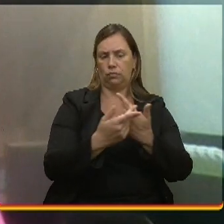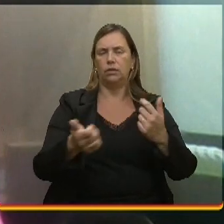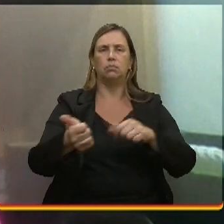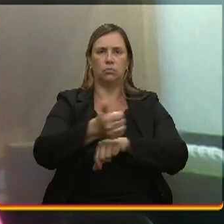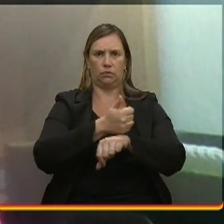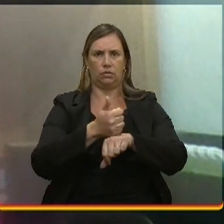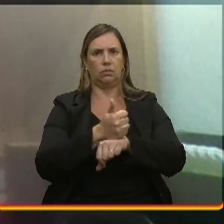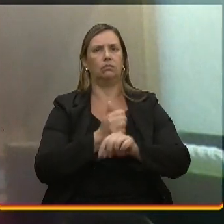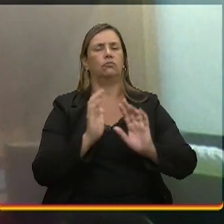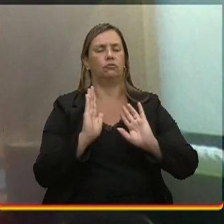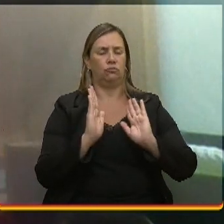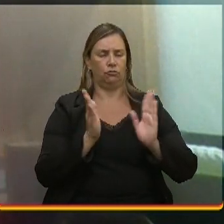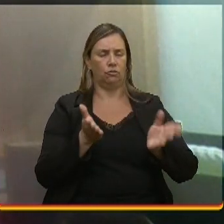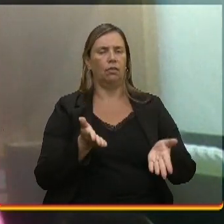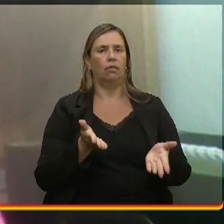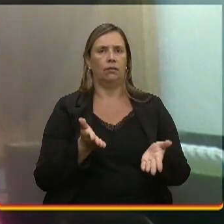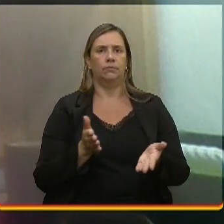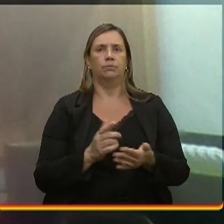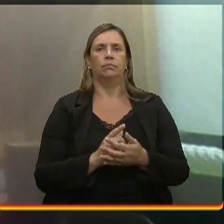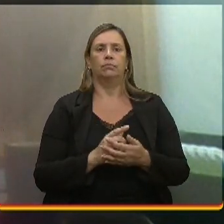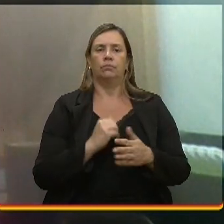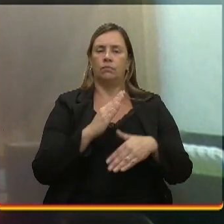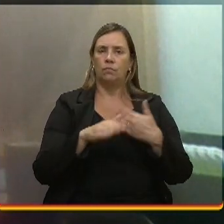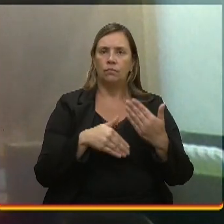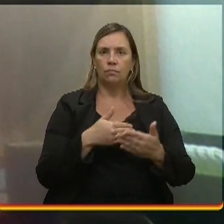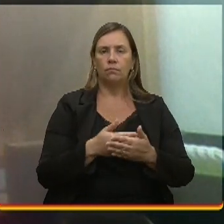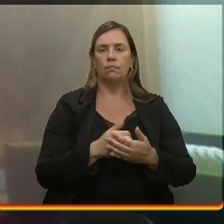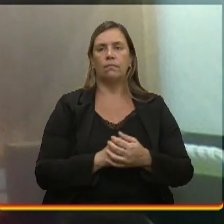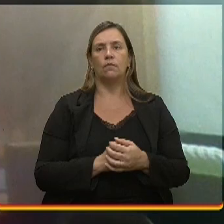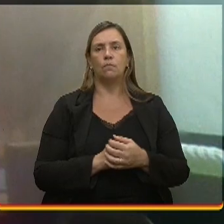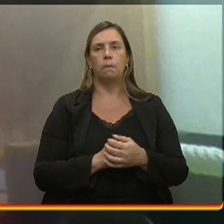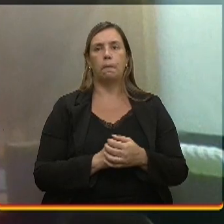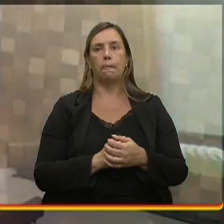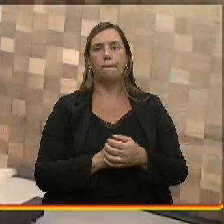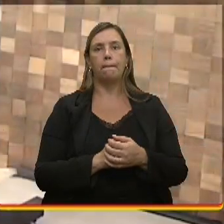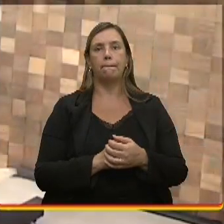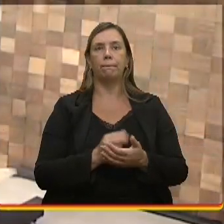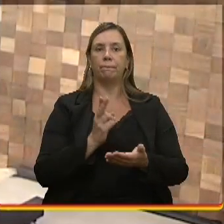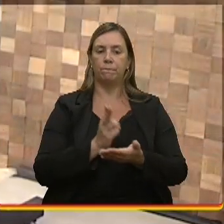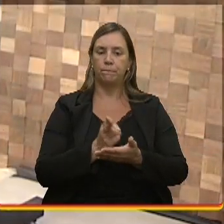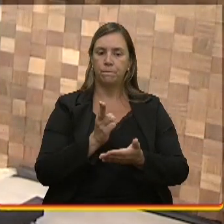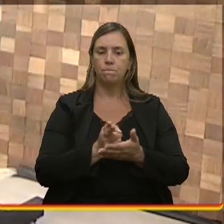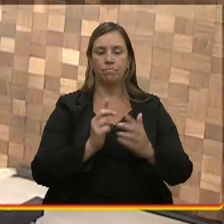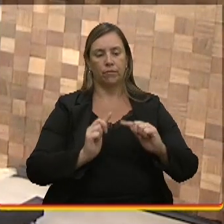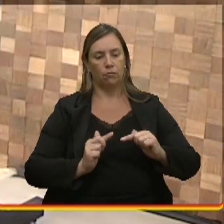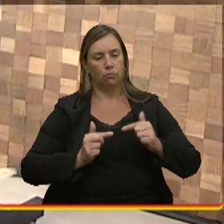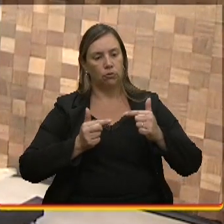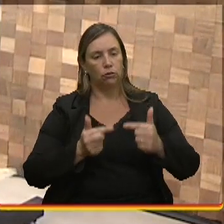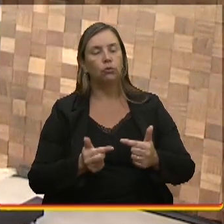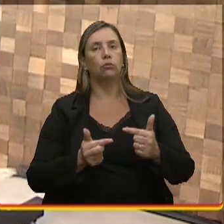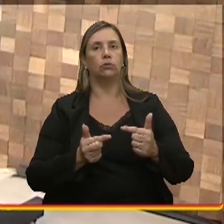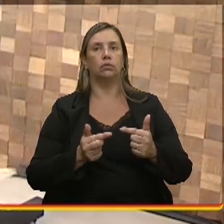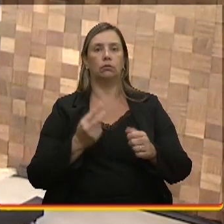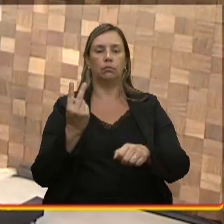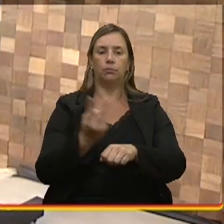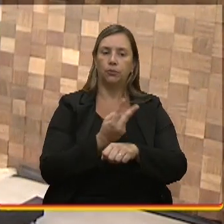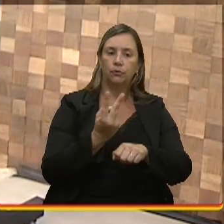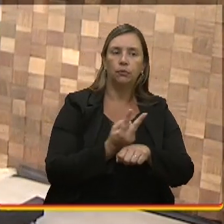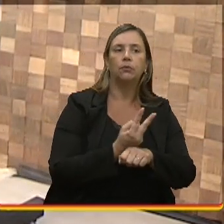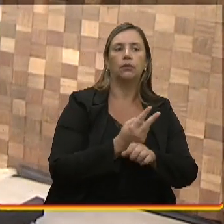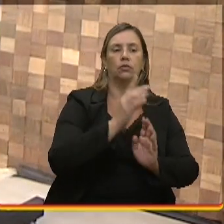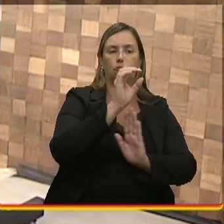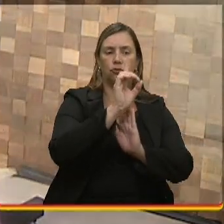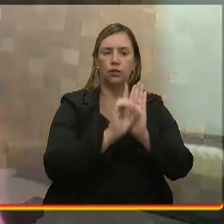viemos, né? Todas elas, quase, sempre nessa luta, nessa busca incessante de direitos